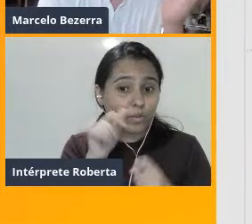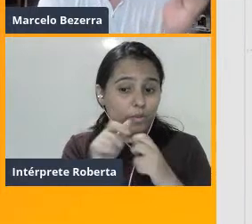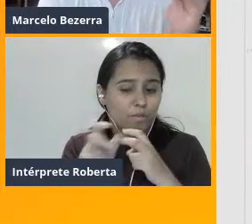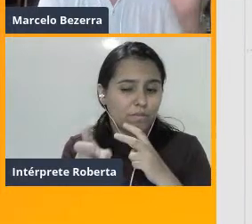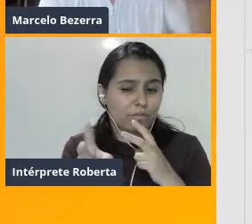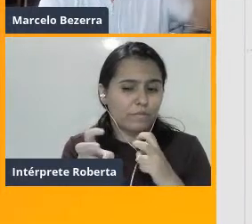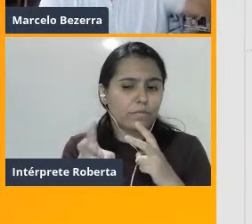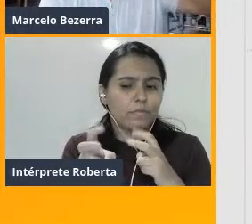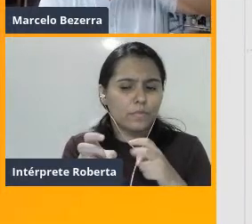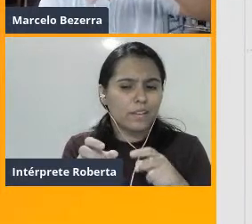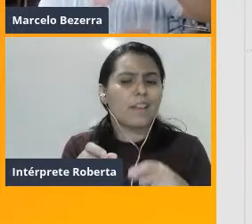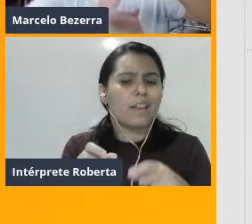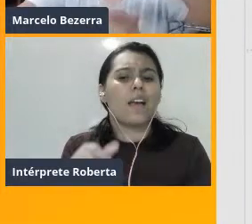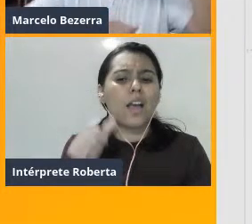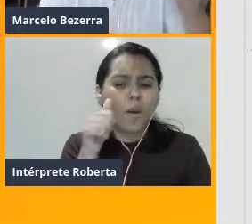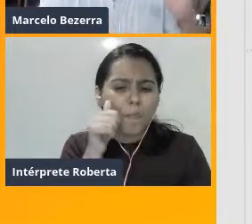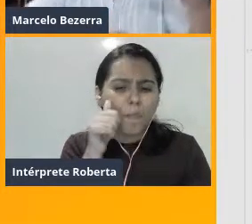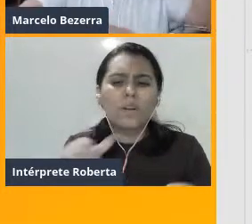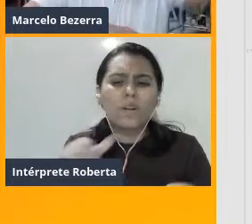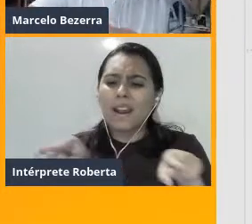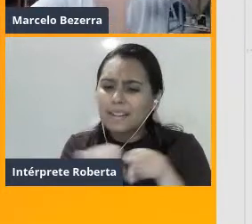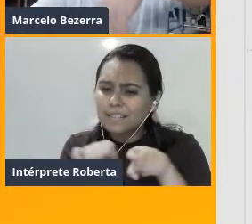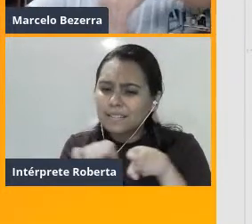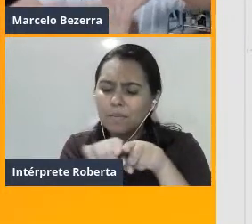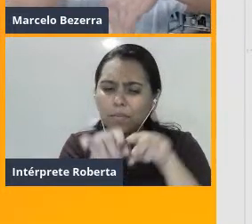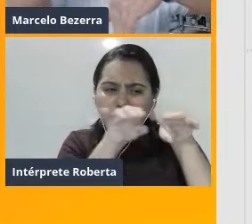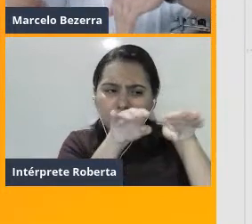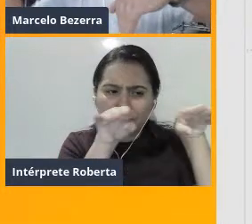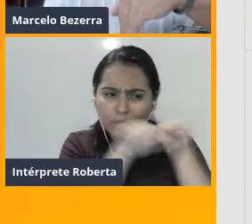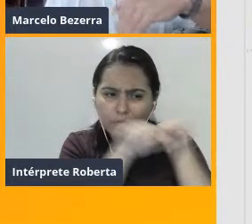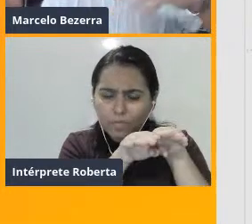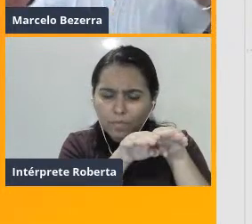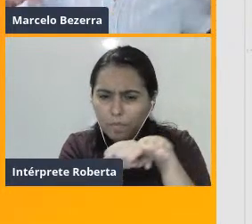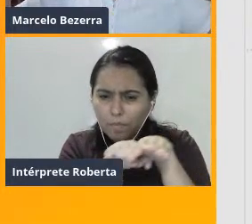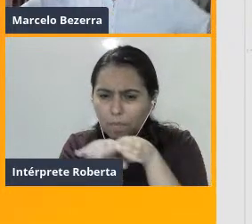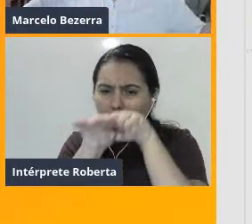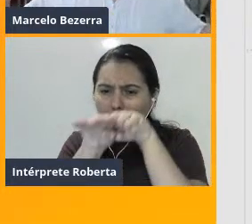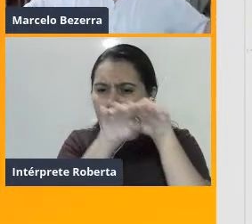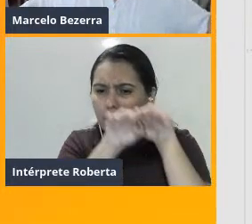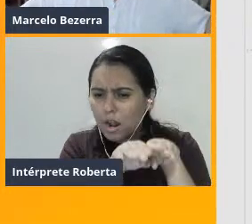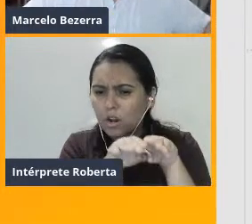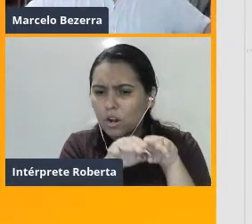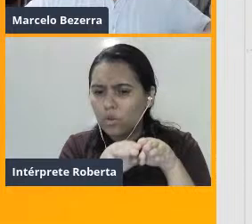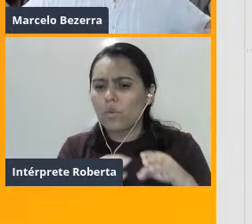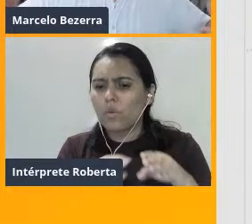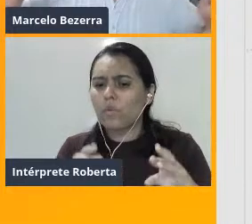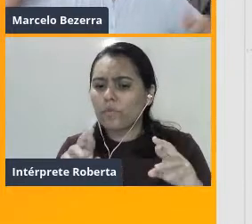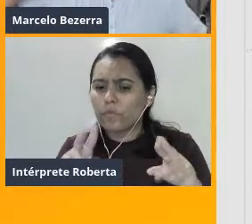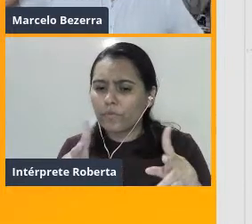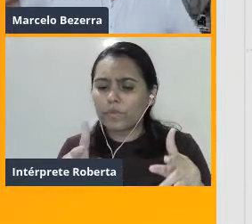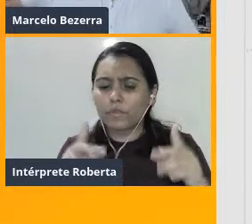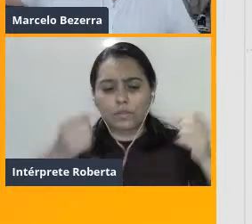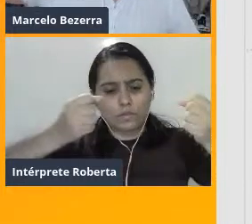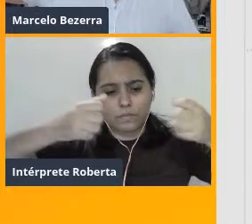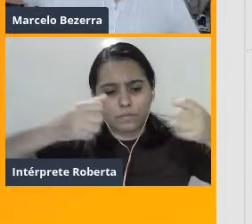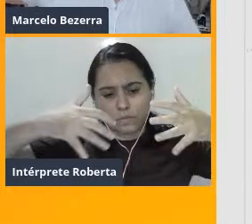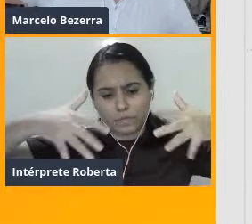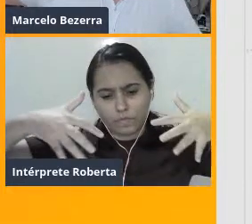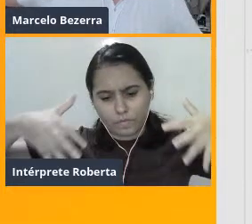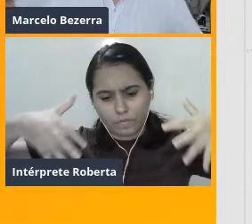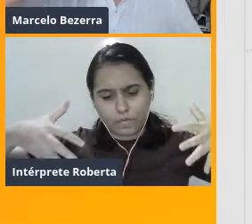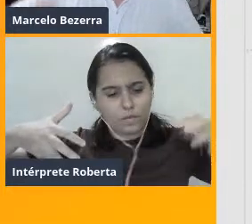também um padrão de onda folicular, uma onda, duas ondas, dentro do mesmo ciclo